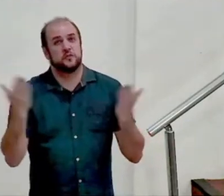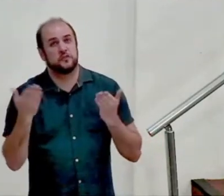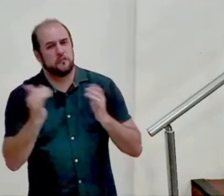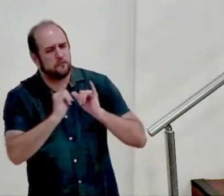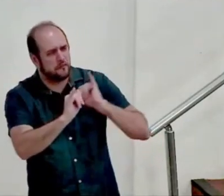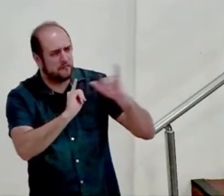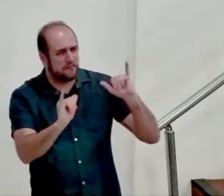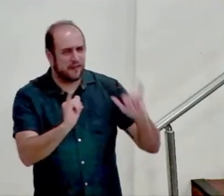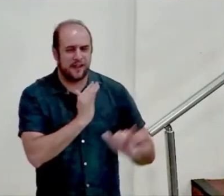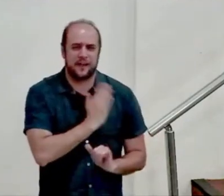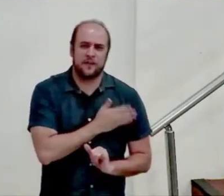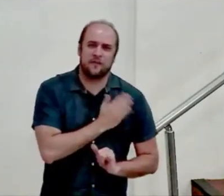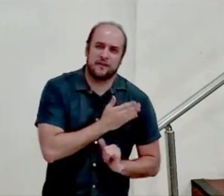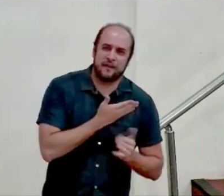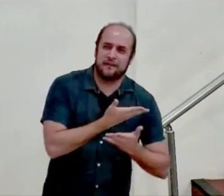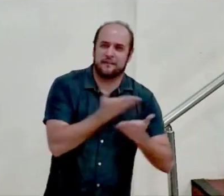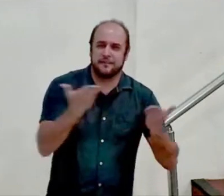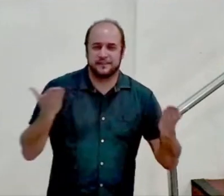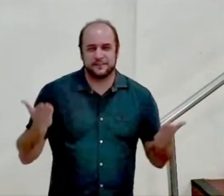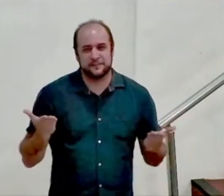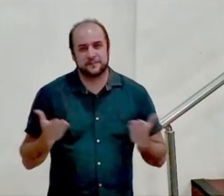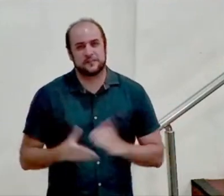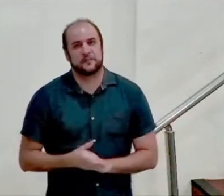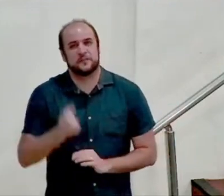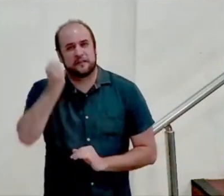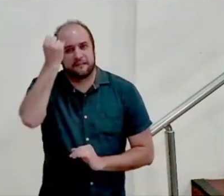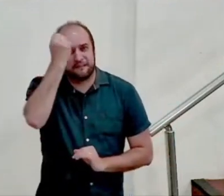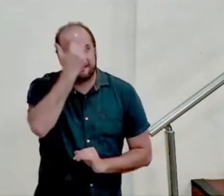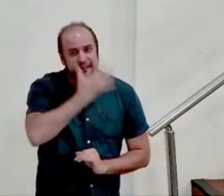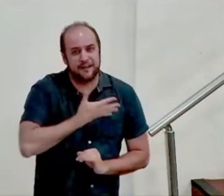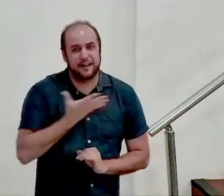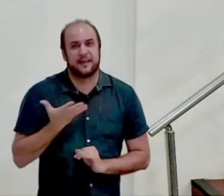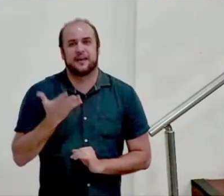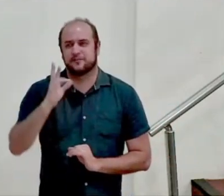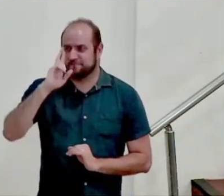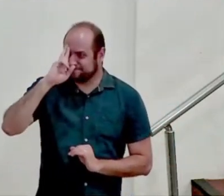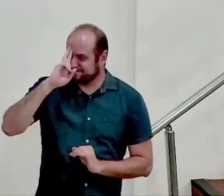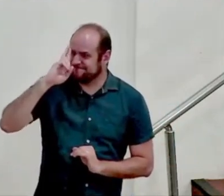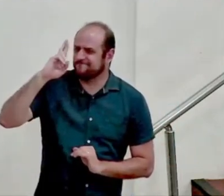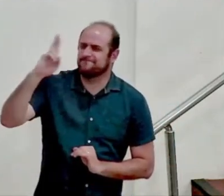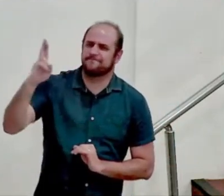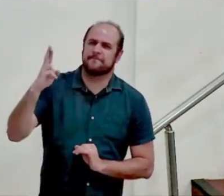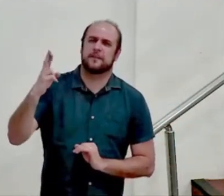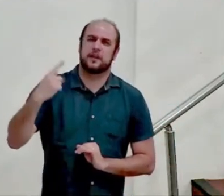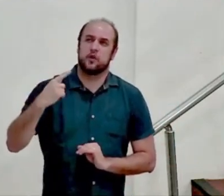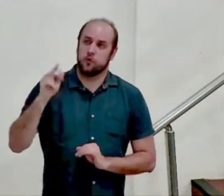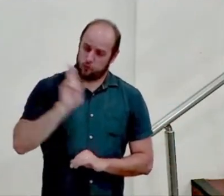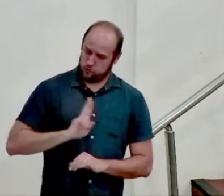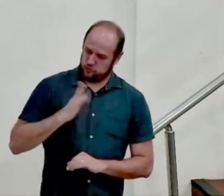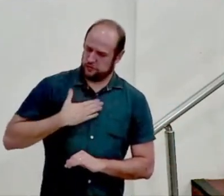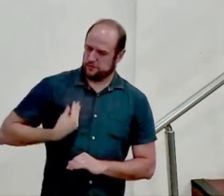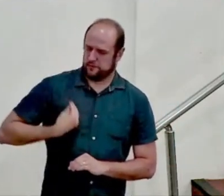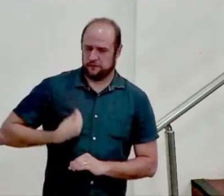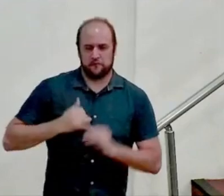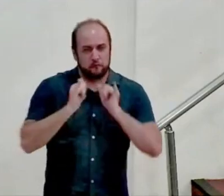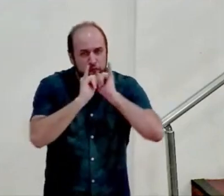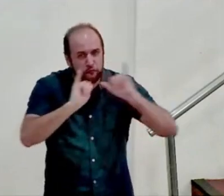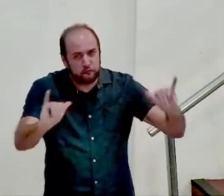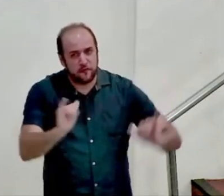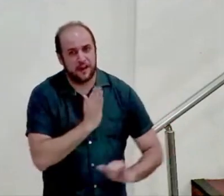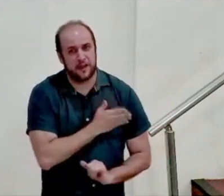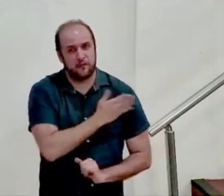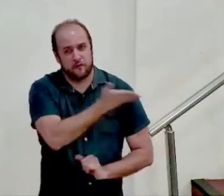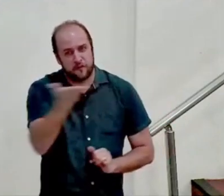muito ao seu coração e que pela graça do Senhor eu seja instrumento dele para falar ao seu coração. Eu